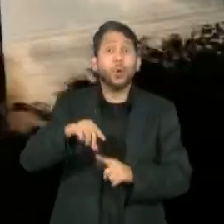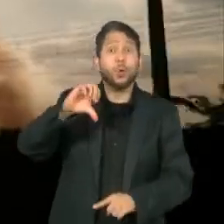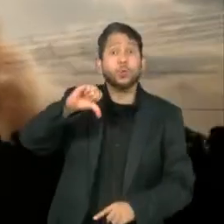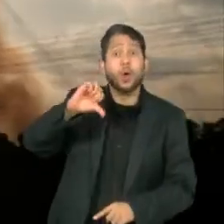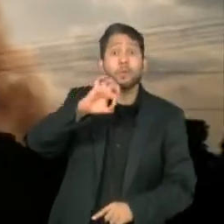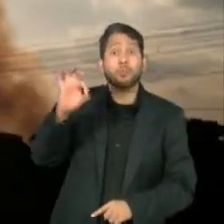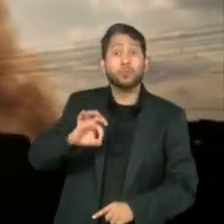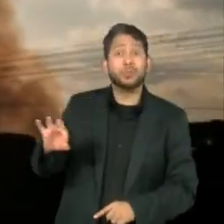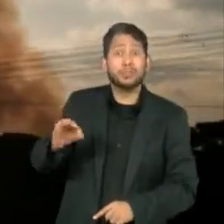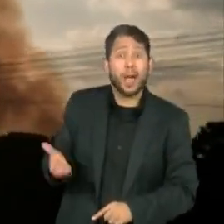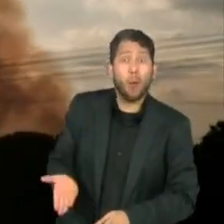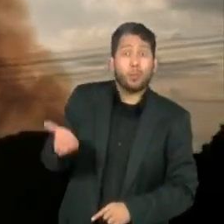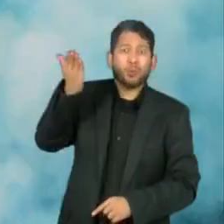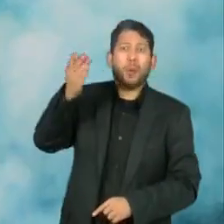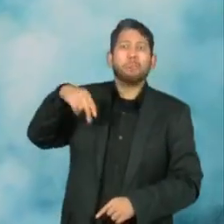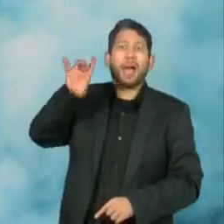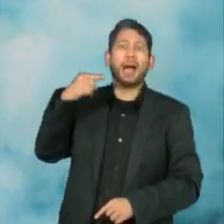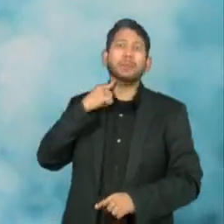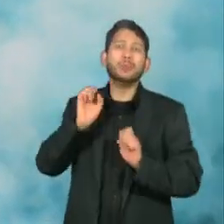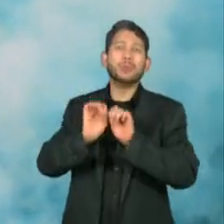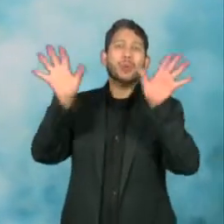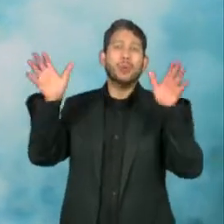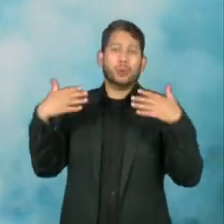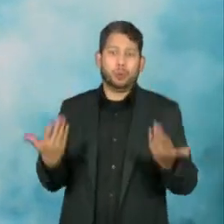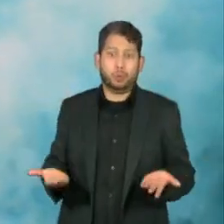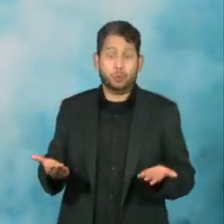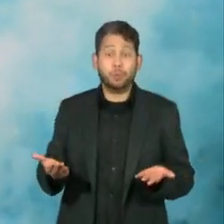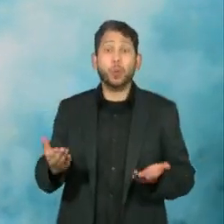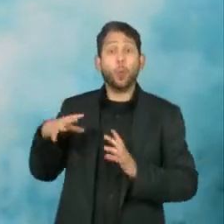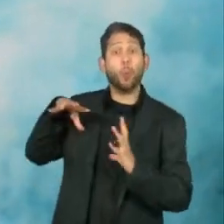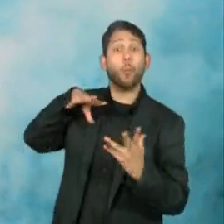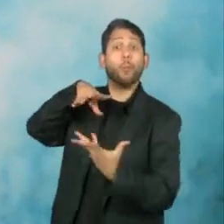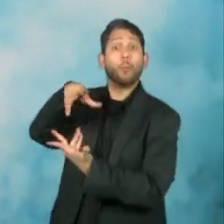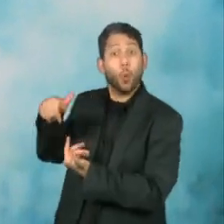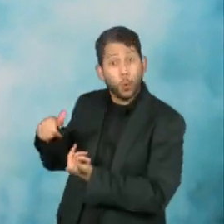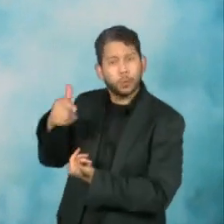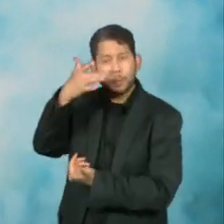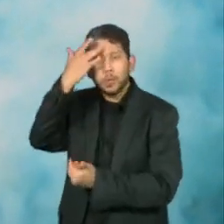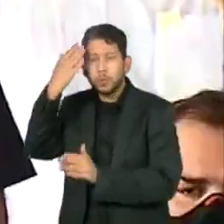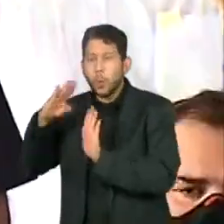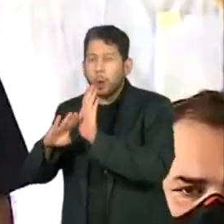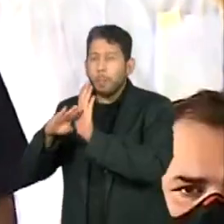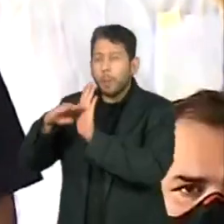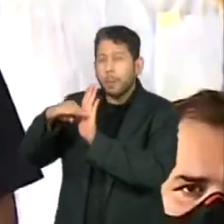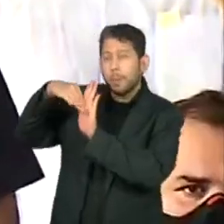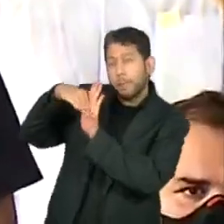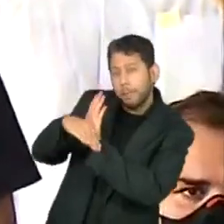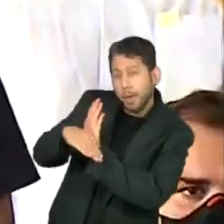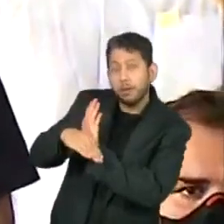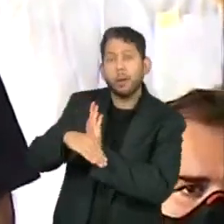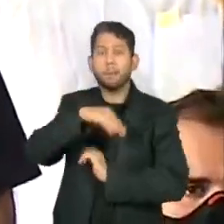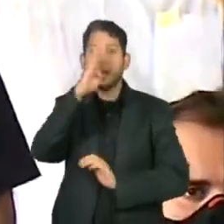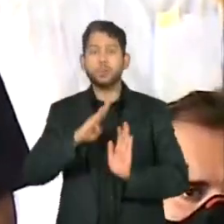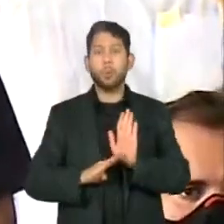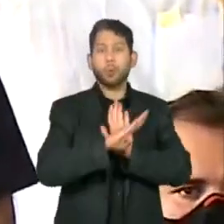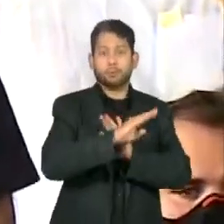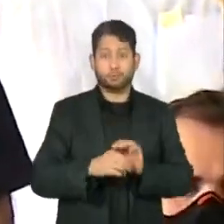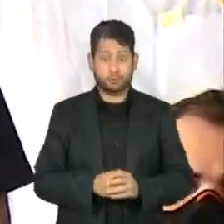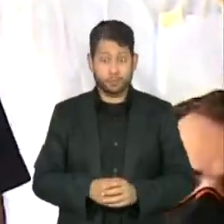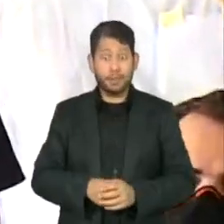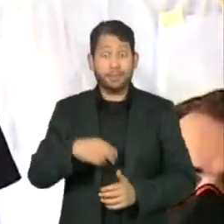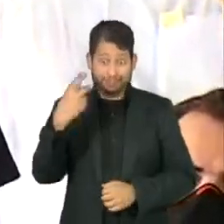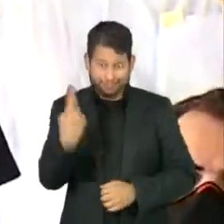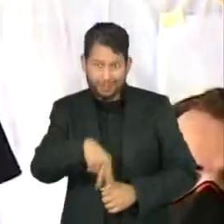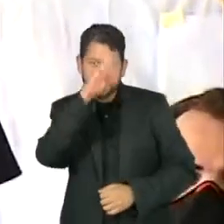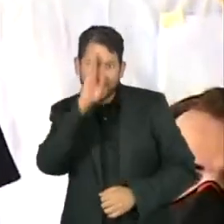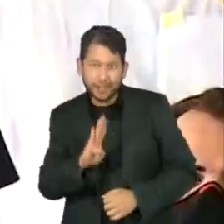poluentes no país durante a pandemia, enquanto no restante do mundo, os índices caíram. Bolsonaro é acusado, dentro e